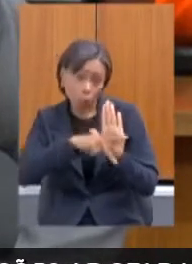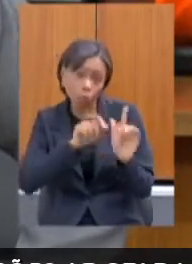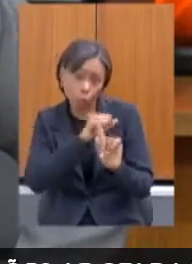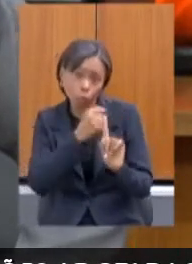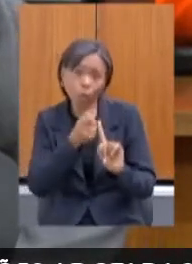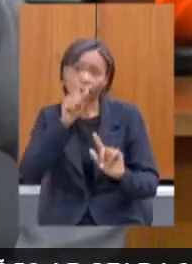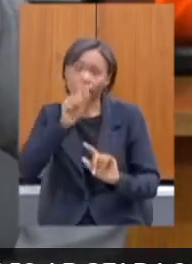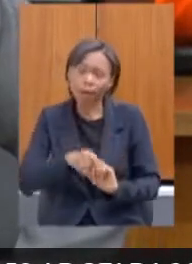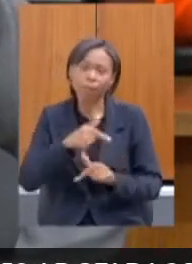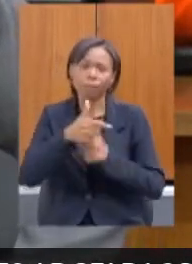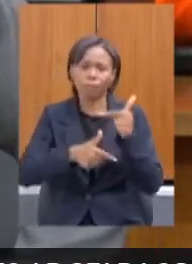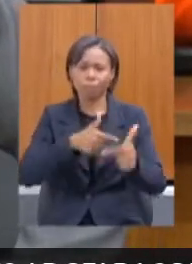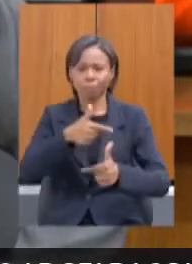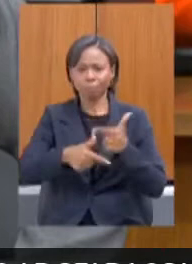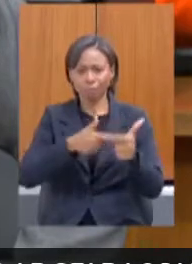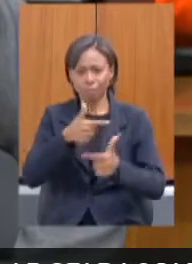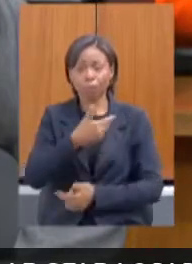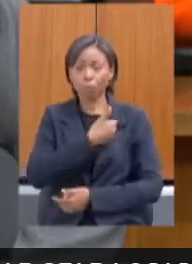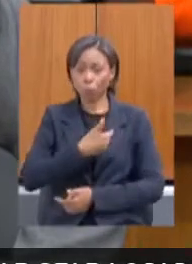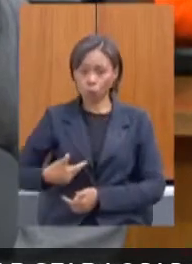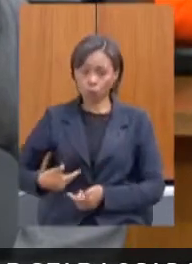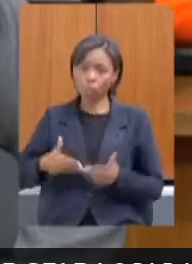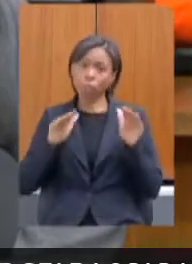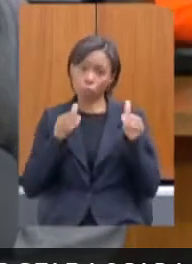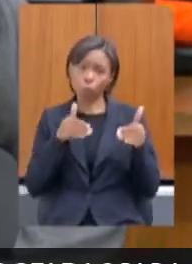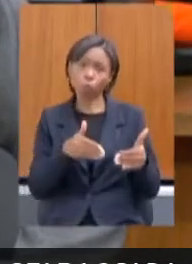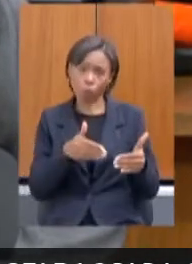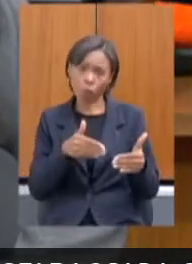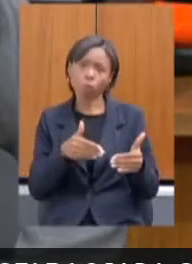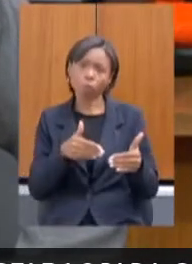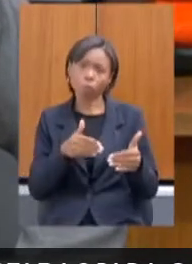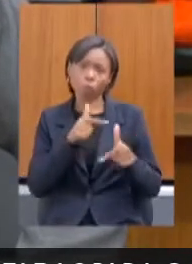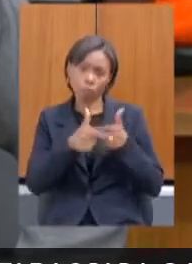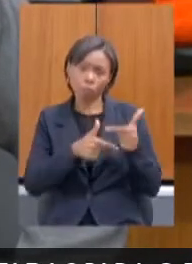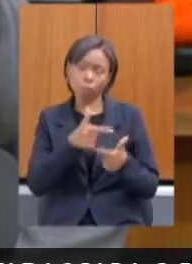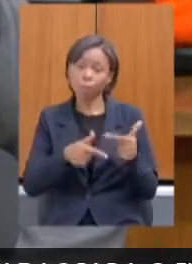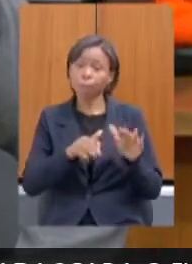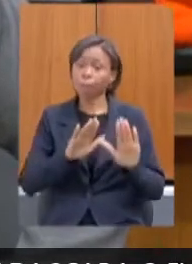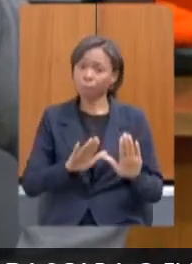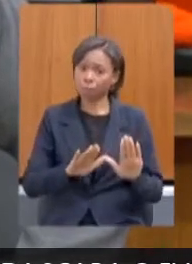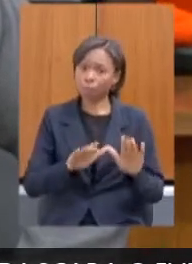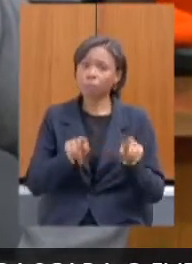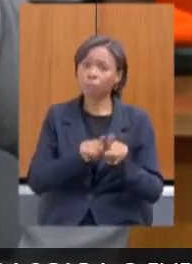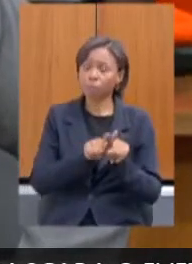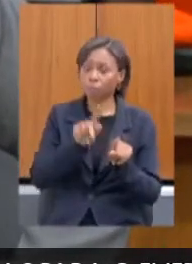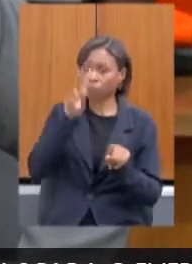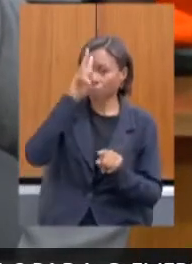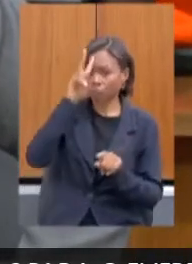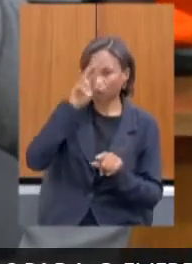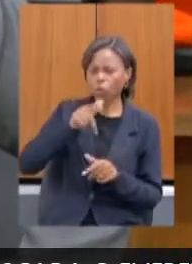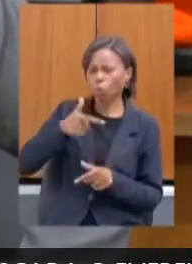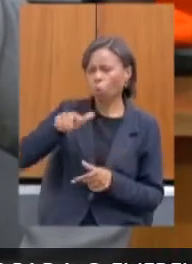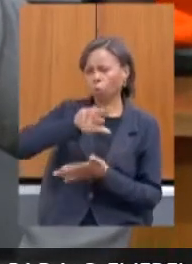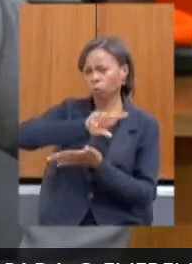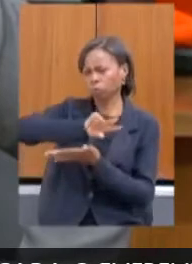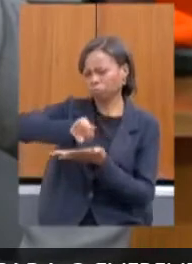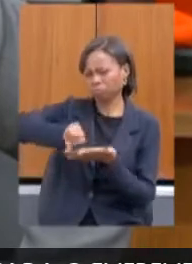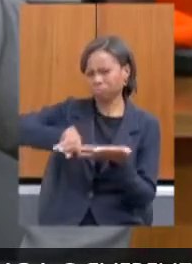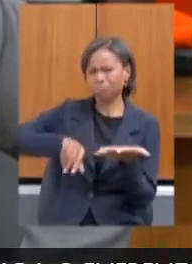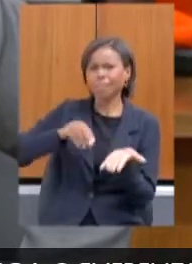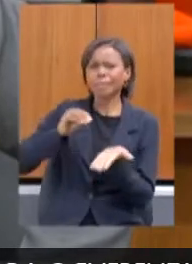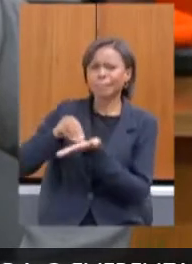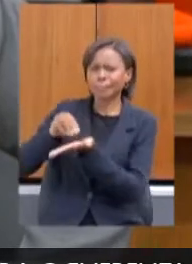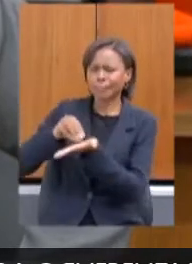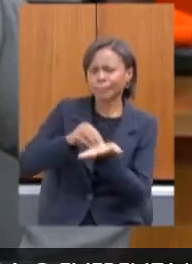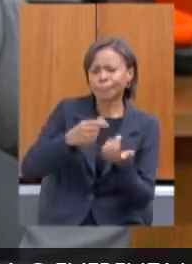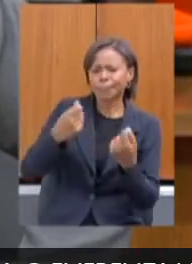sem esquecer da necessidade, das diferentes e das múltiplas necessidades que a população de Minas tem